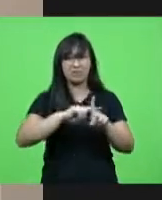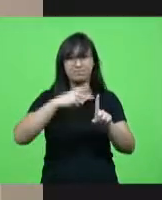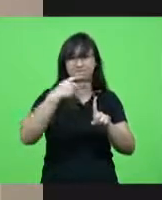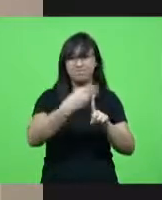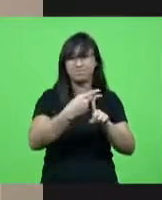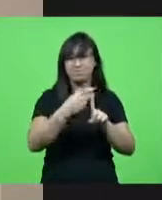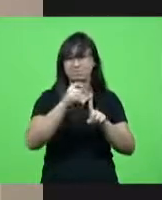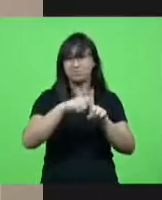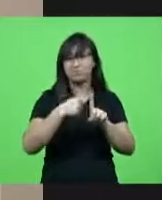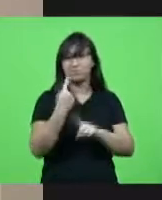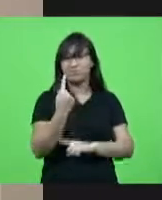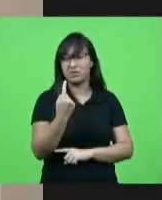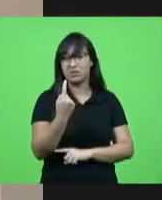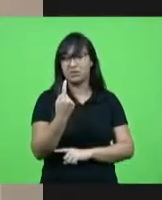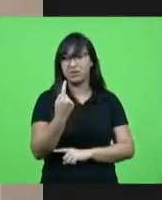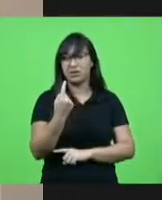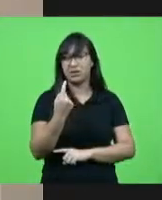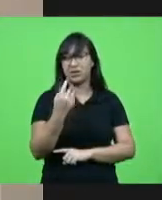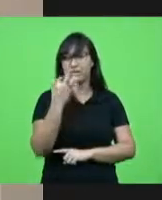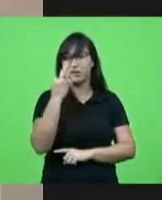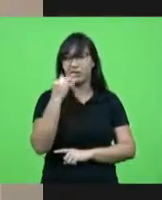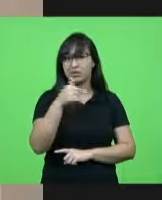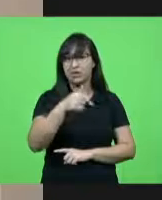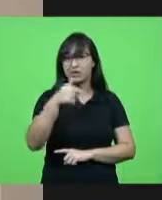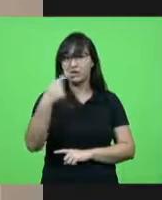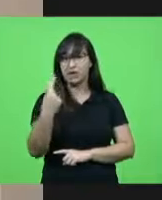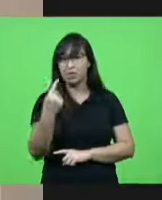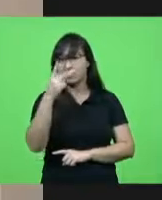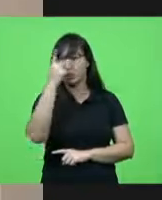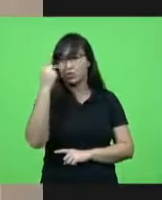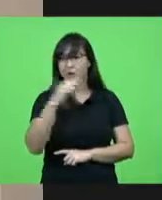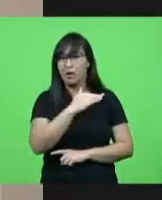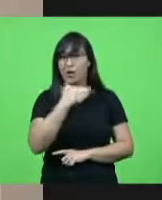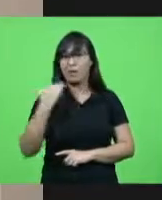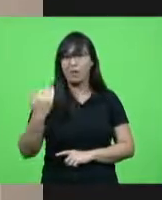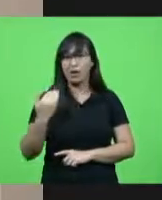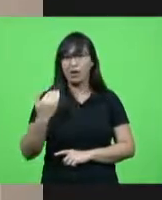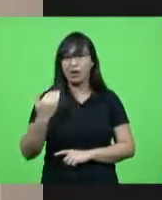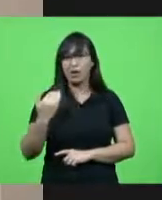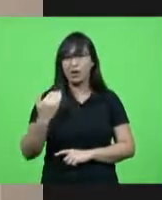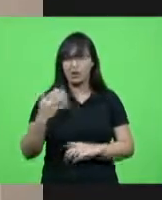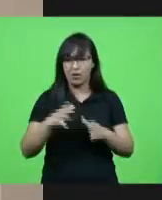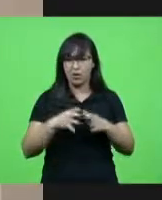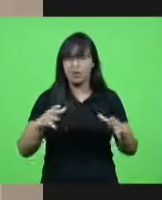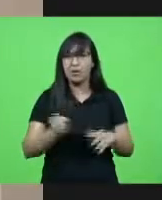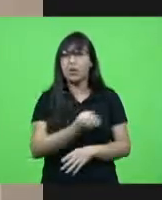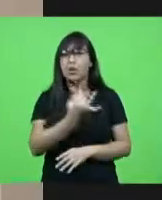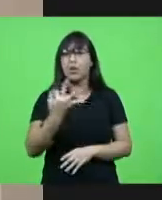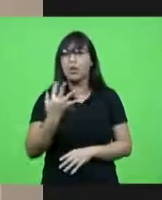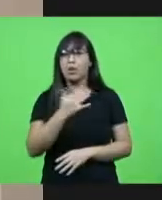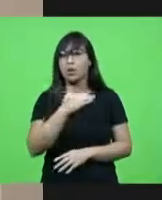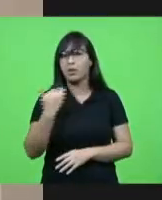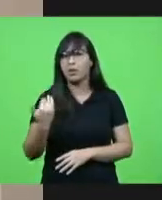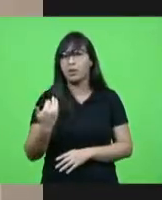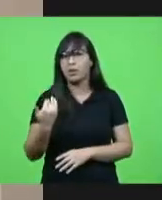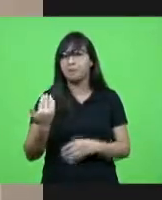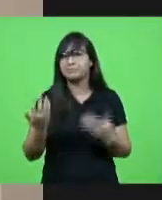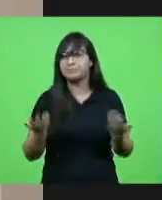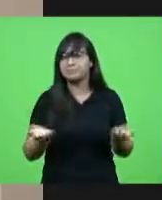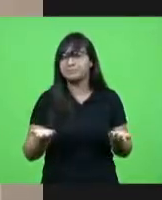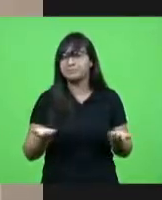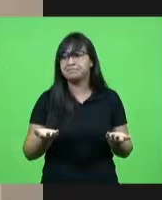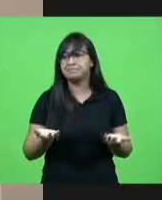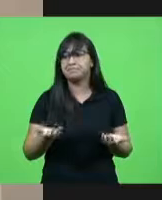fevereiro 71 pessoas morreram esperando por um leito de UTI quantas pessoas mais terão esse mesmo destino Santa